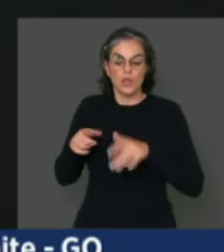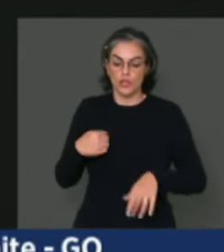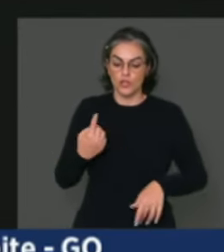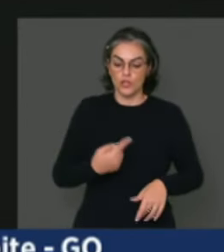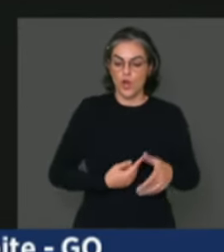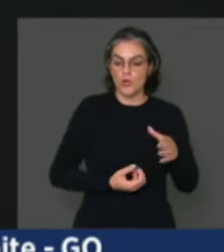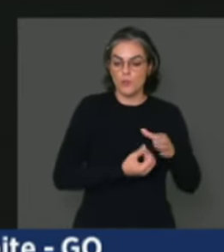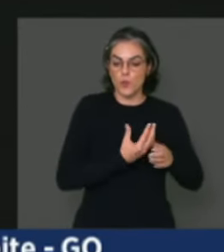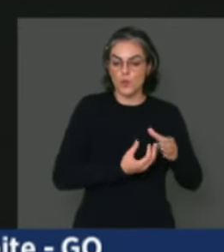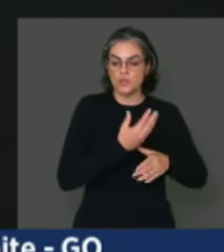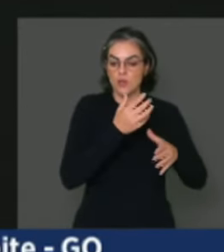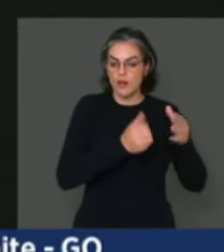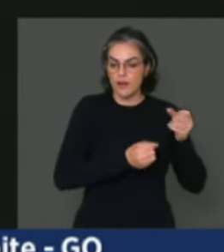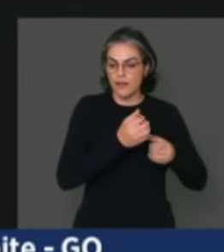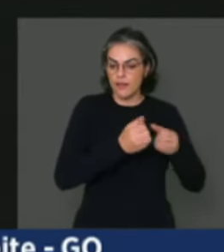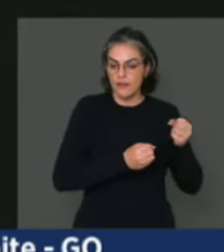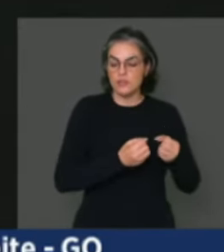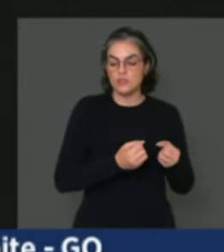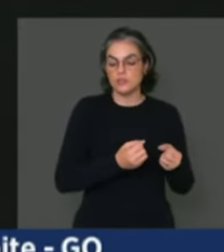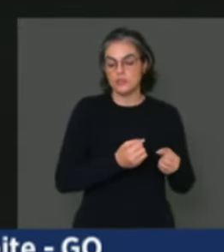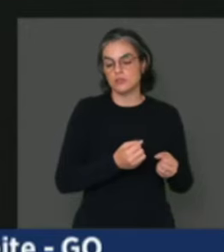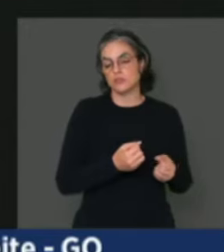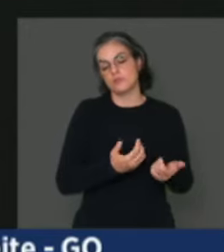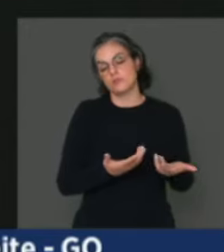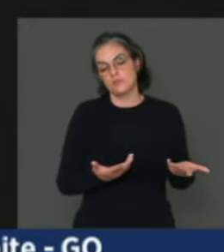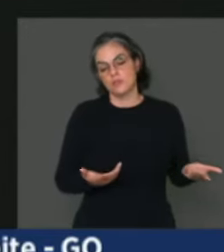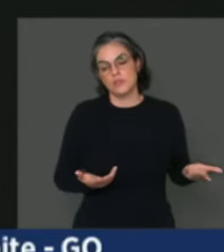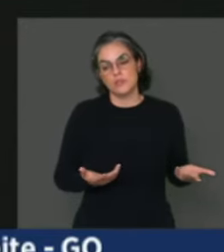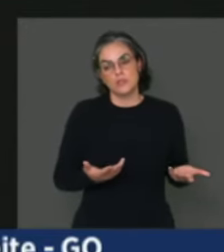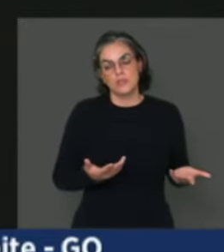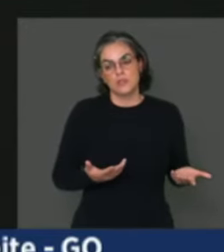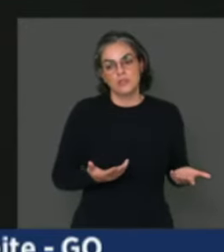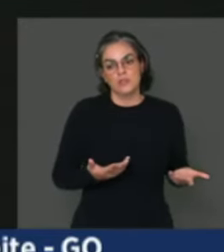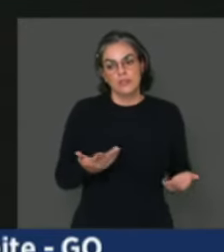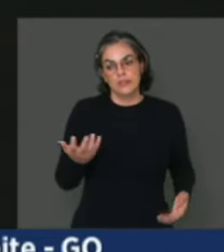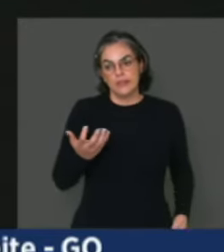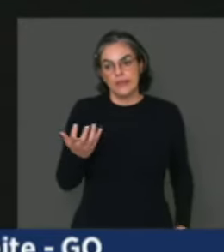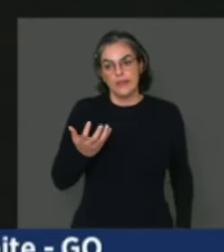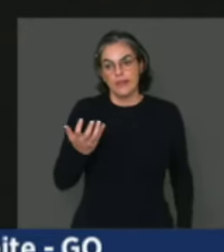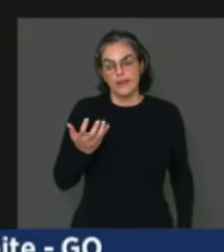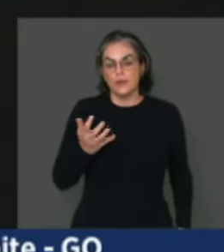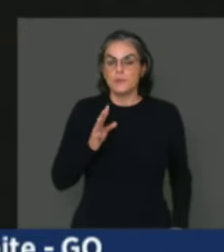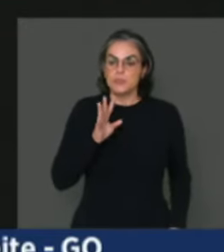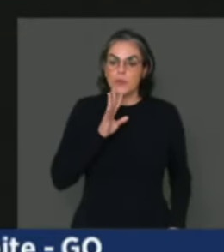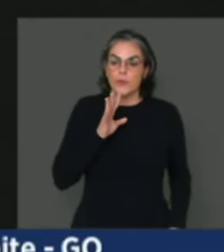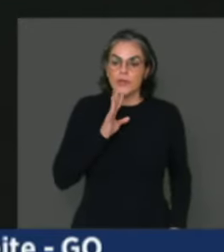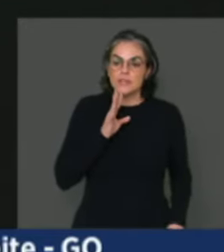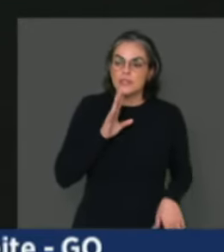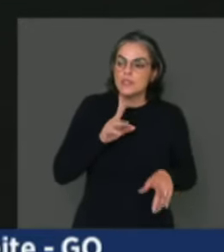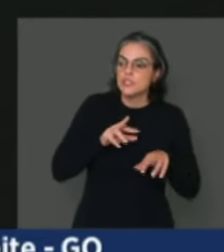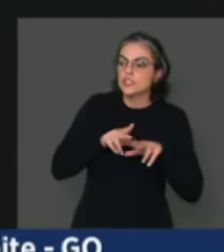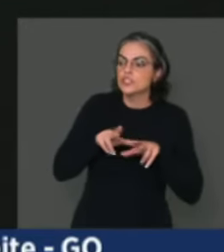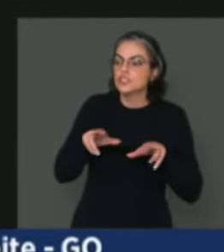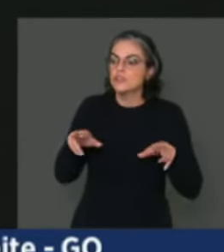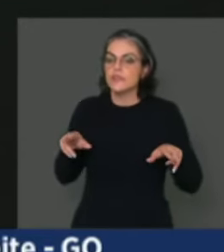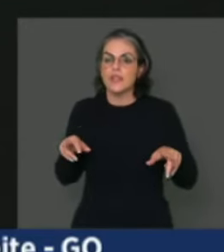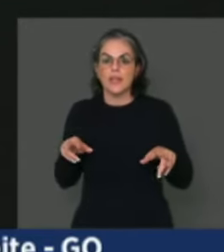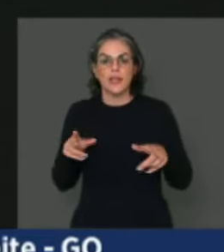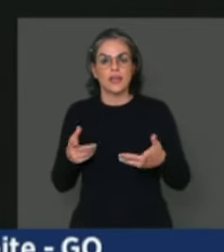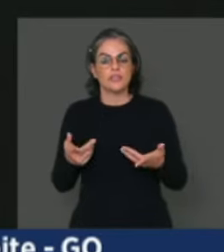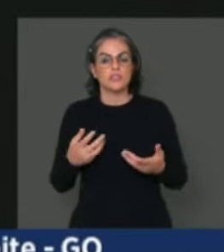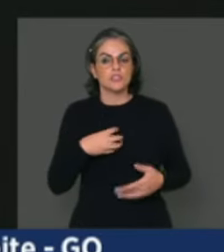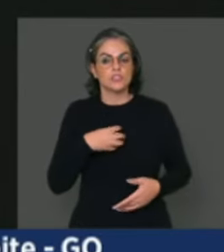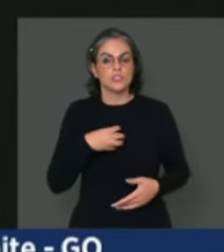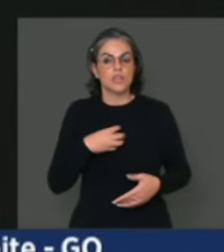com o entendimento de conhecer diversos sistemas de produção, em